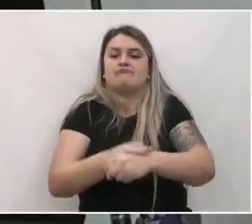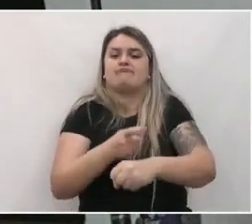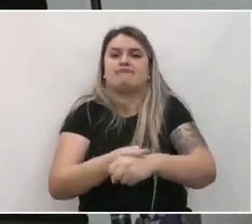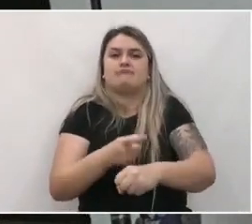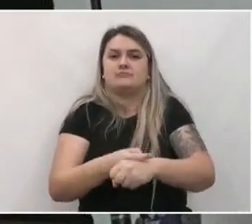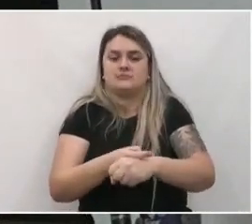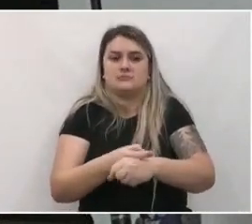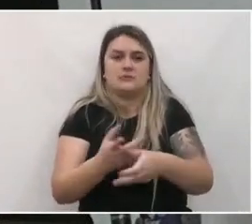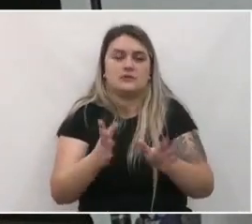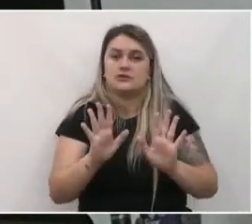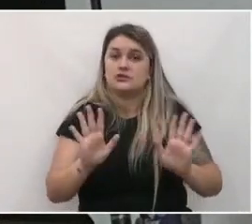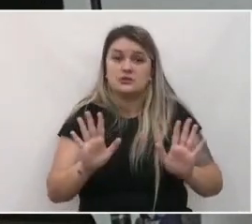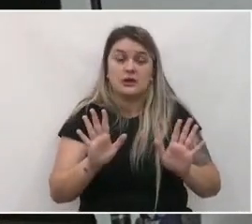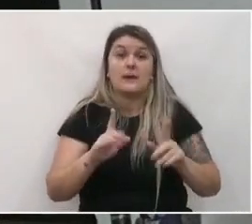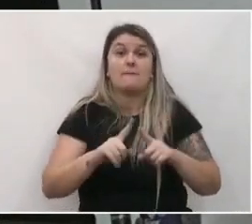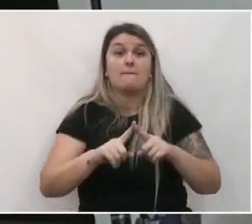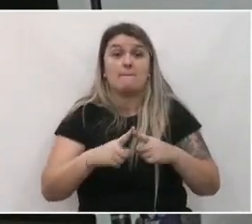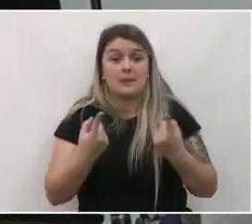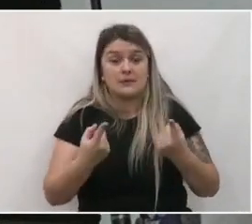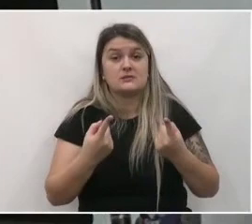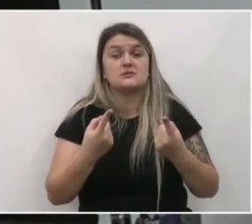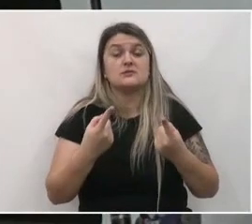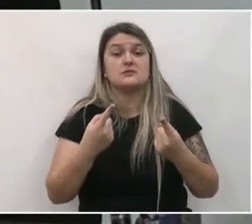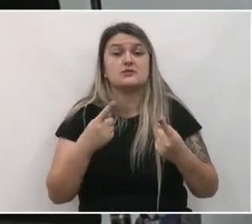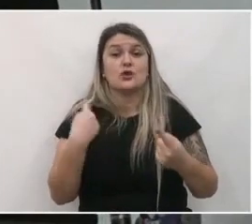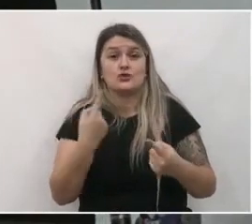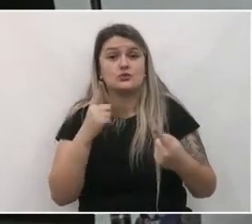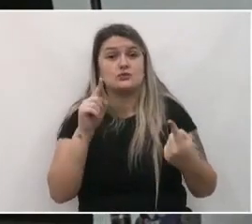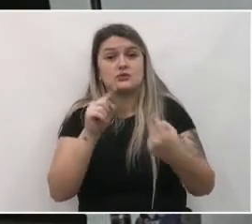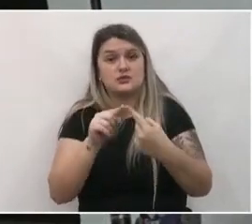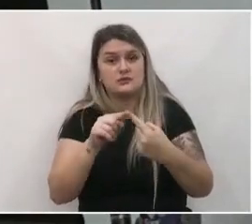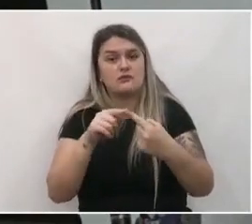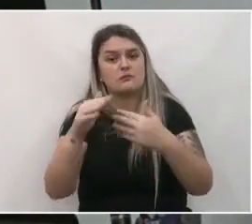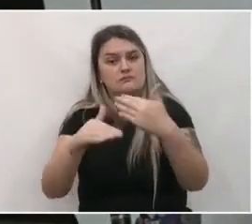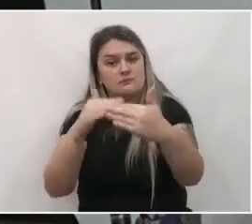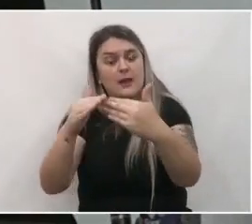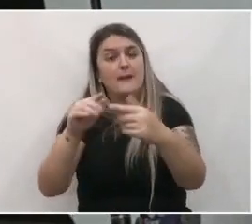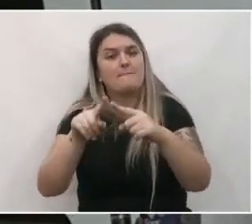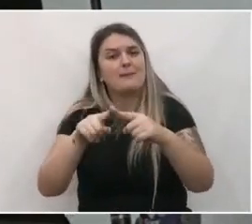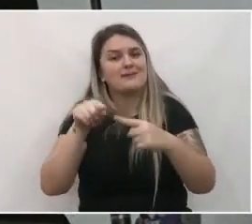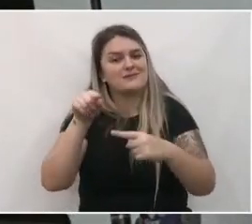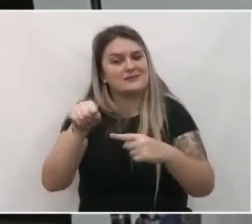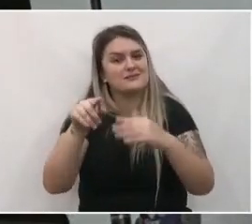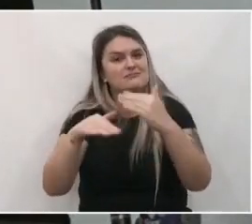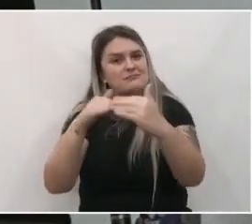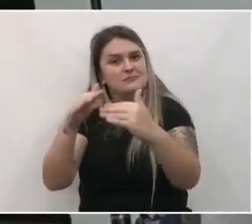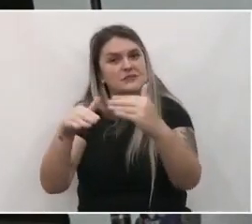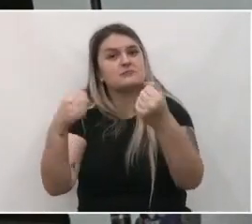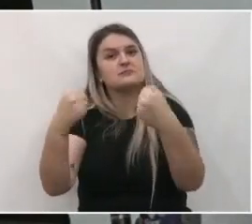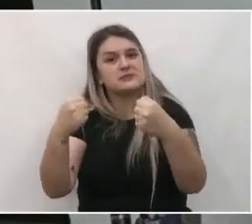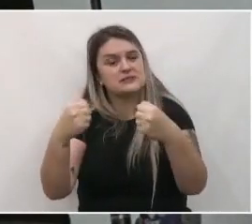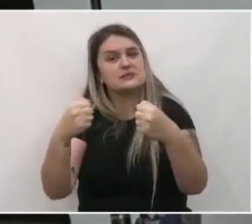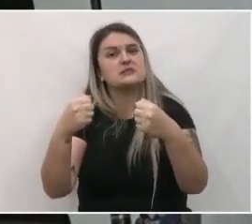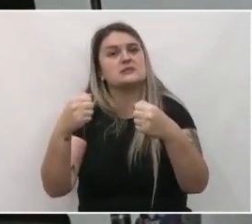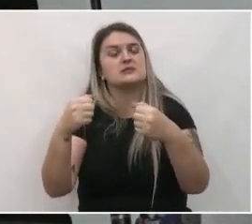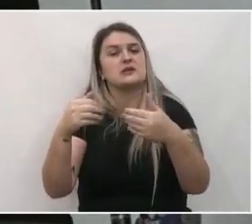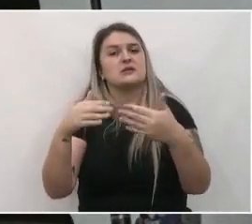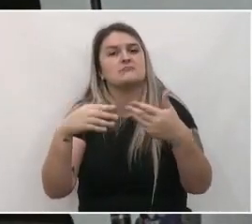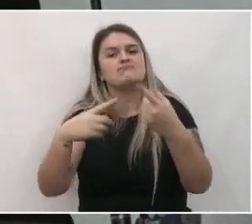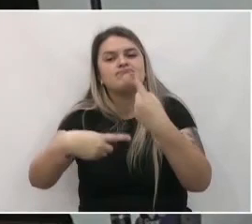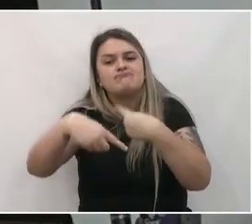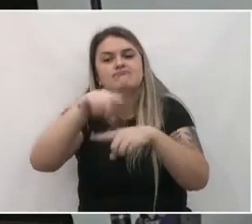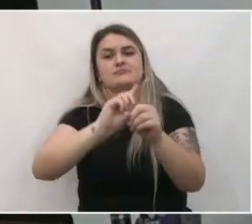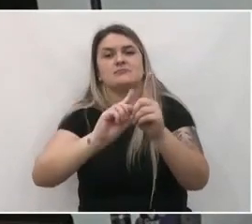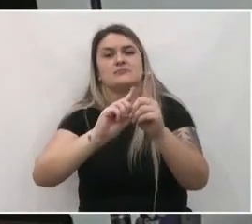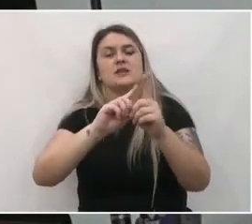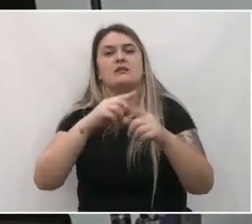inviável para as pessoas, muito pelo contrário, como a gente falou, o objetivo é o desenvolvimento, mas esse desenvolvimento ele tem que ser sustentável, ele não pode ser